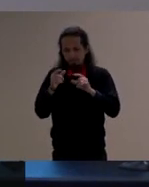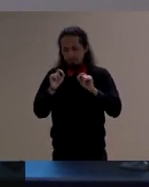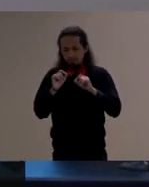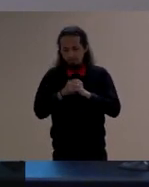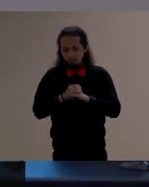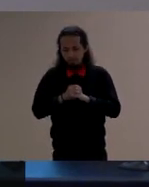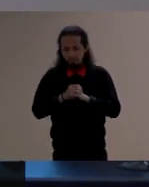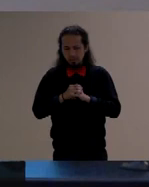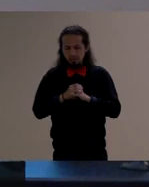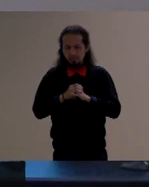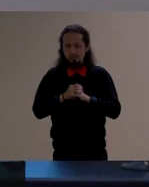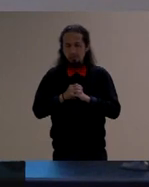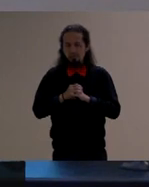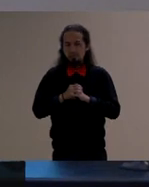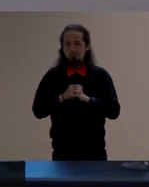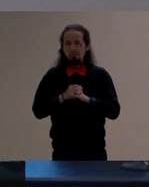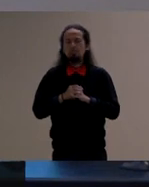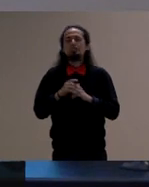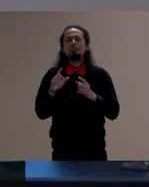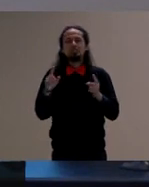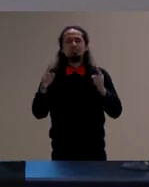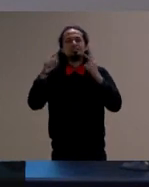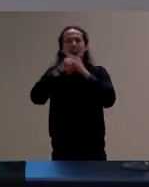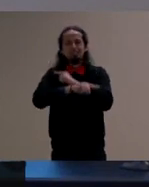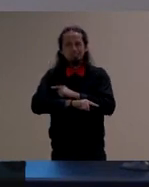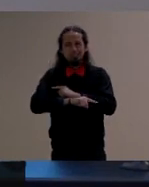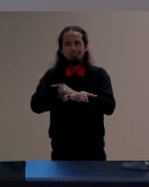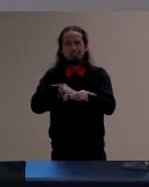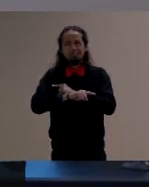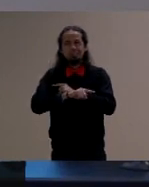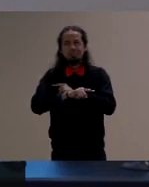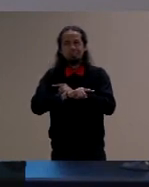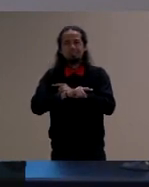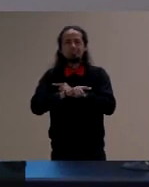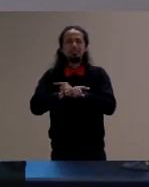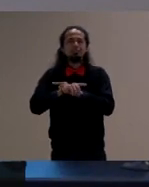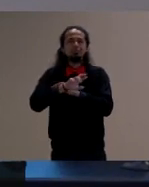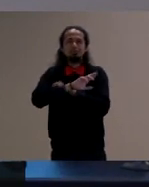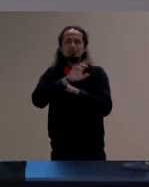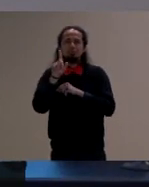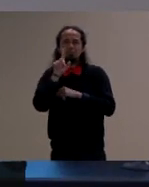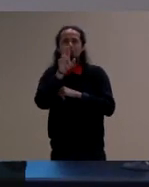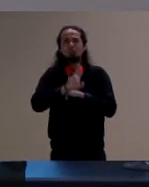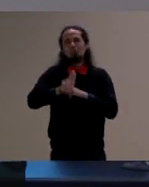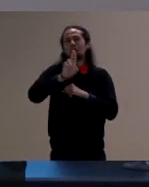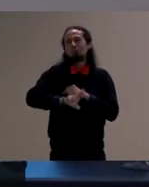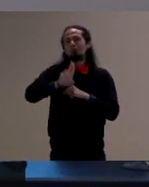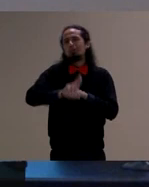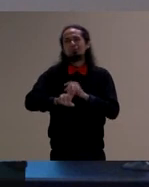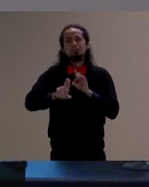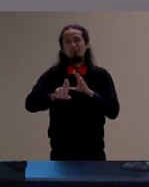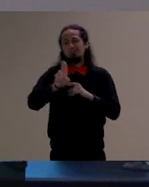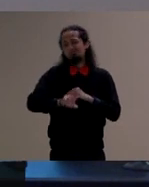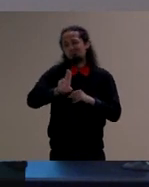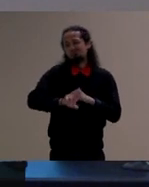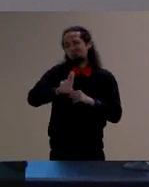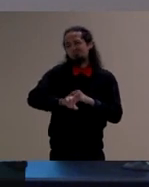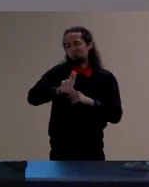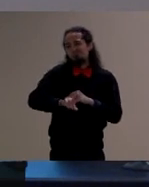na contramão de alguns critérios muito utilitários por exemplo para isso para aprender tal coisa para ensinar isso então